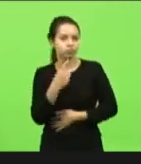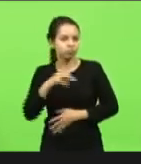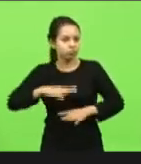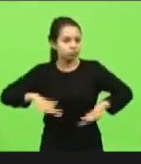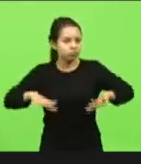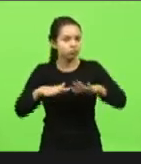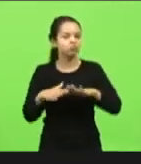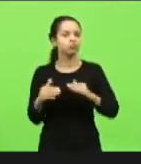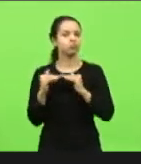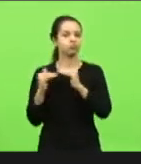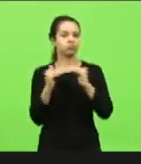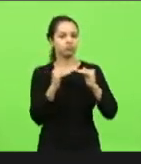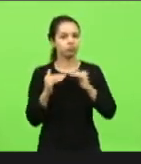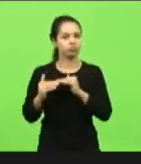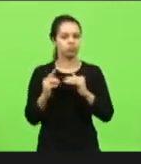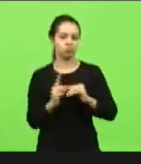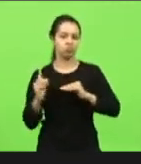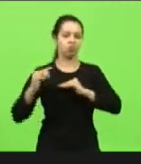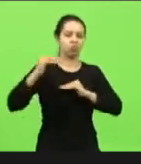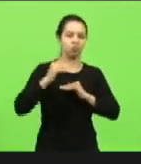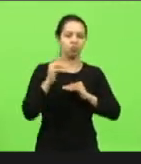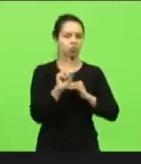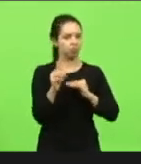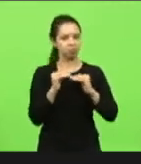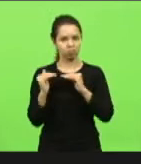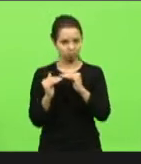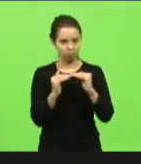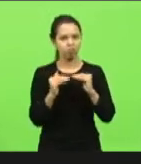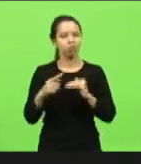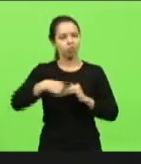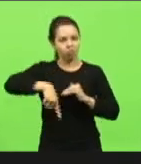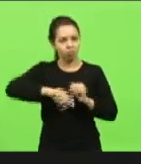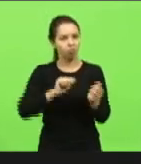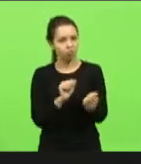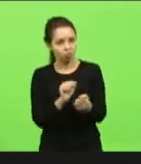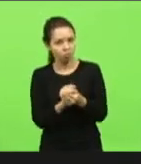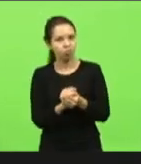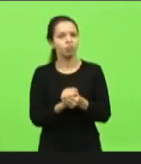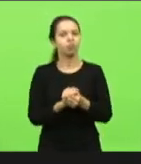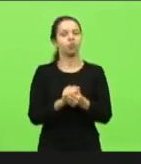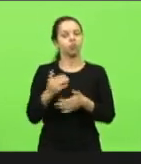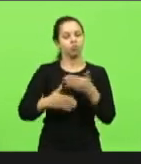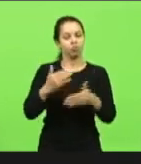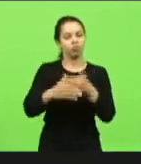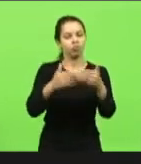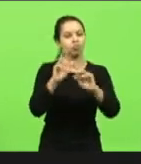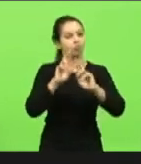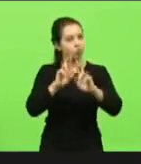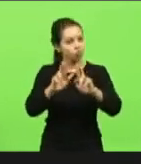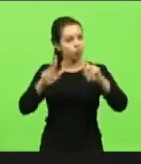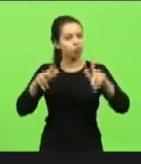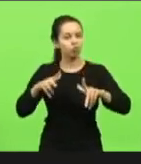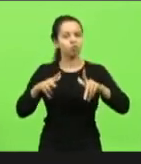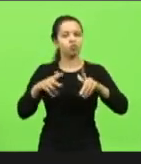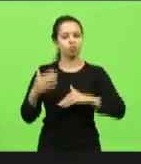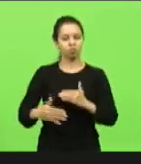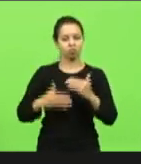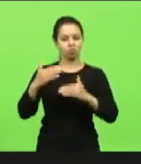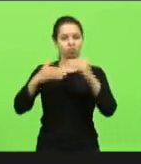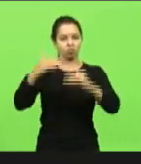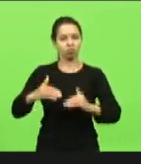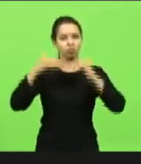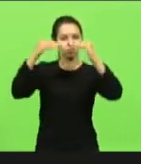ombro a ombro ninguém à frente um do outro nós vamos construir aí uma realidade diferente pras promoções aí das praças do estado de Santa